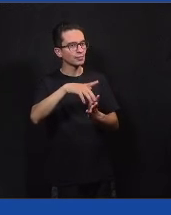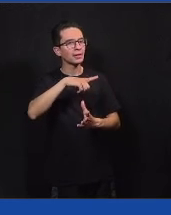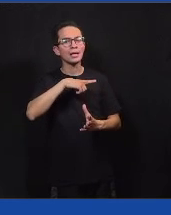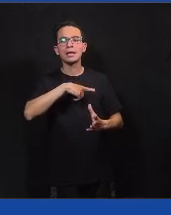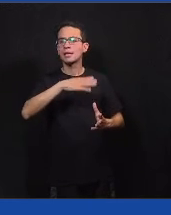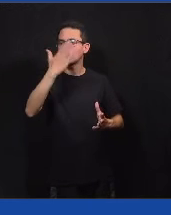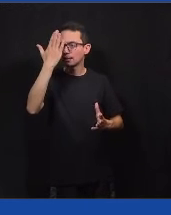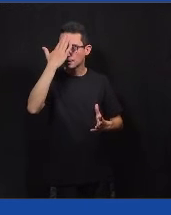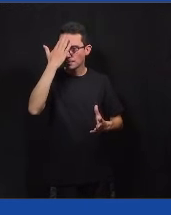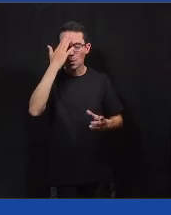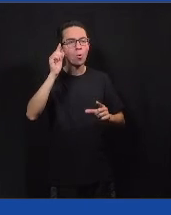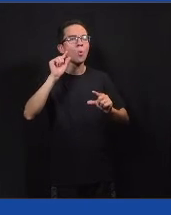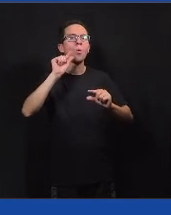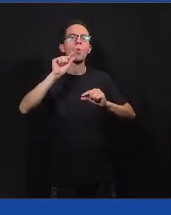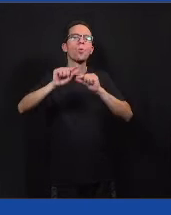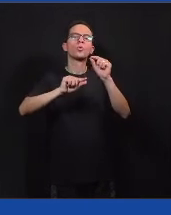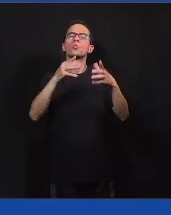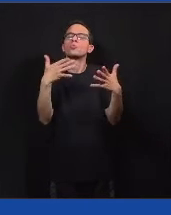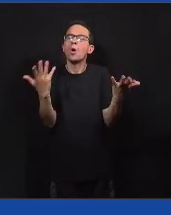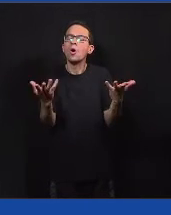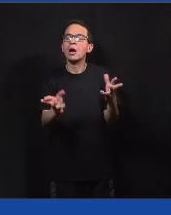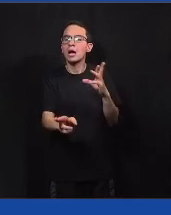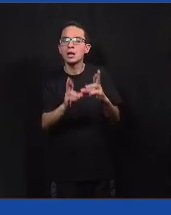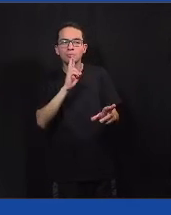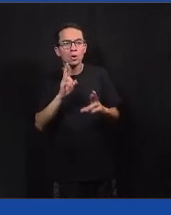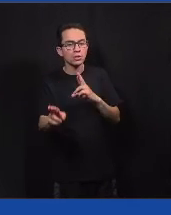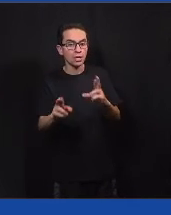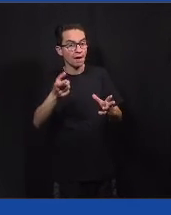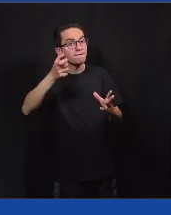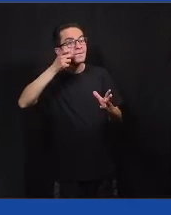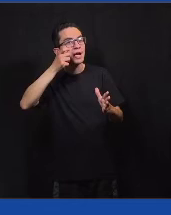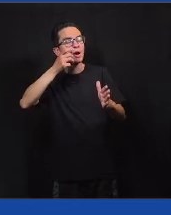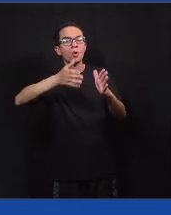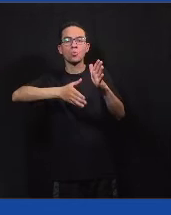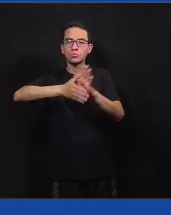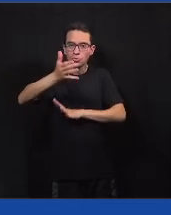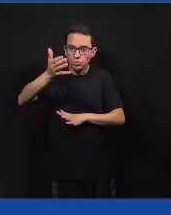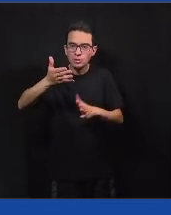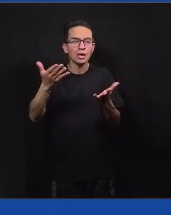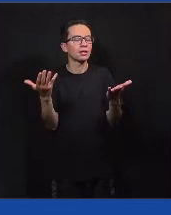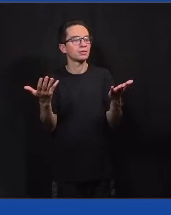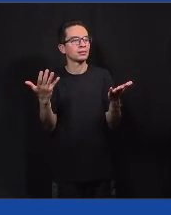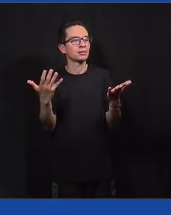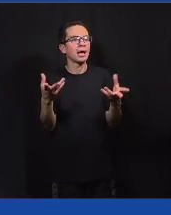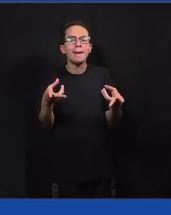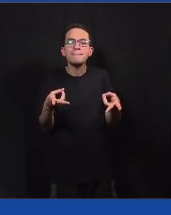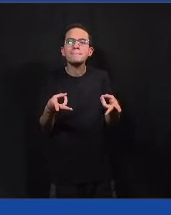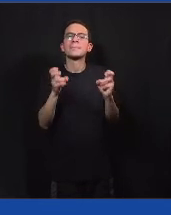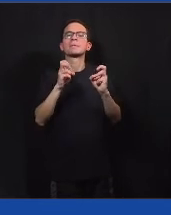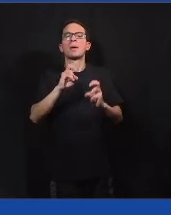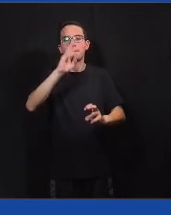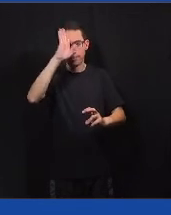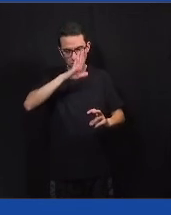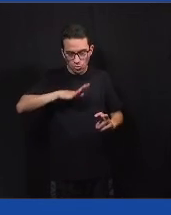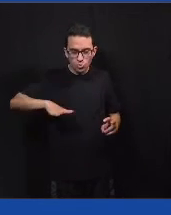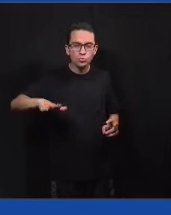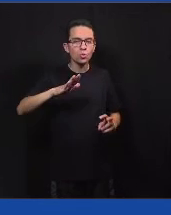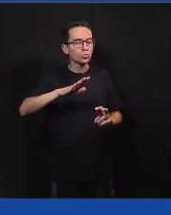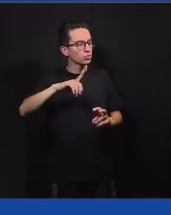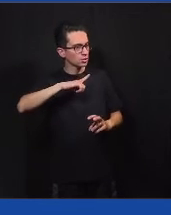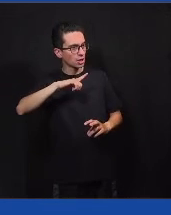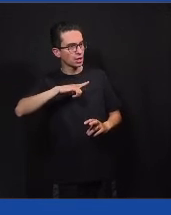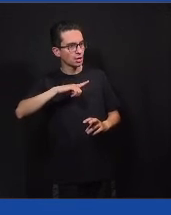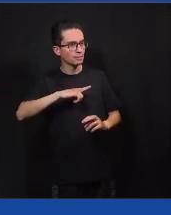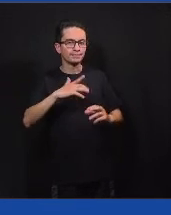qual foi o resultado dessa consulta, qual a percepção dos brasileiros, dos munícipes,